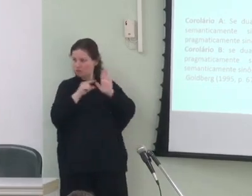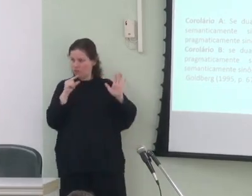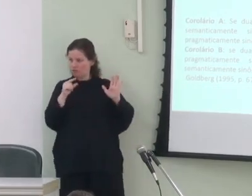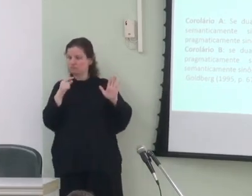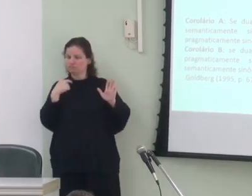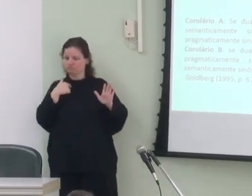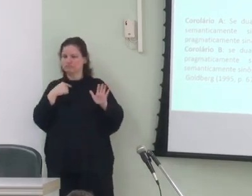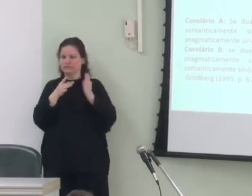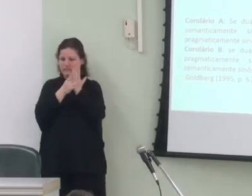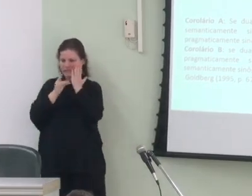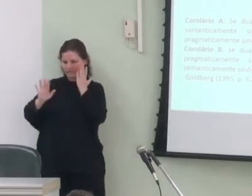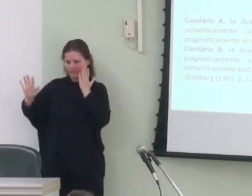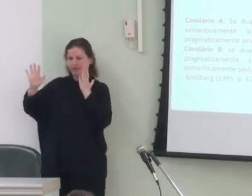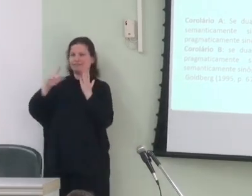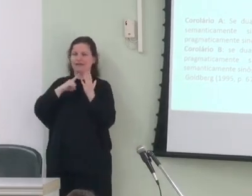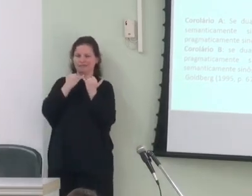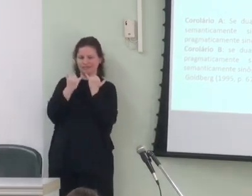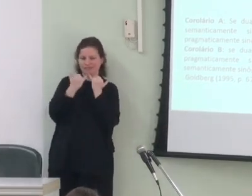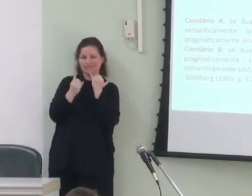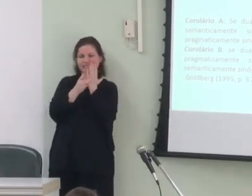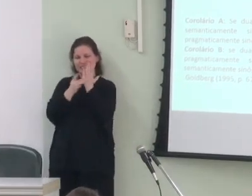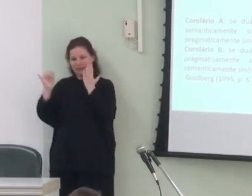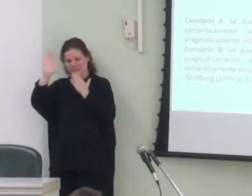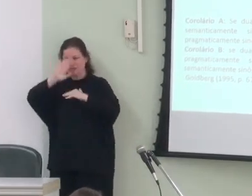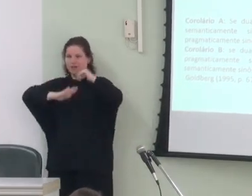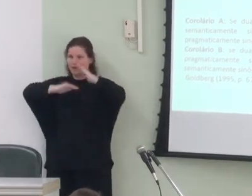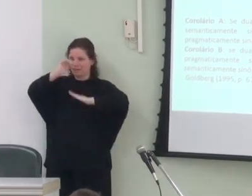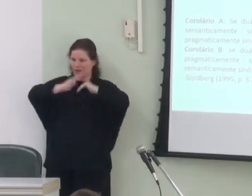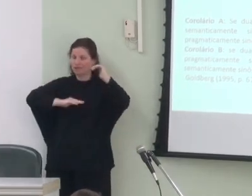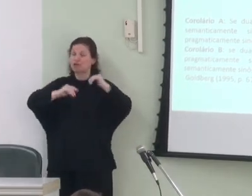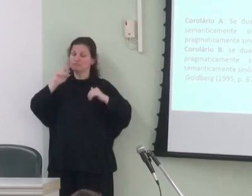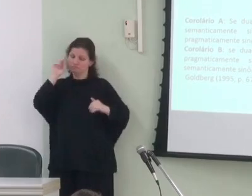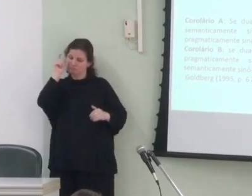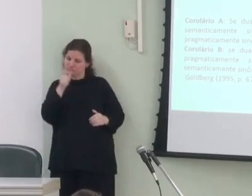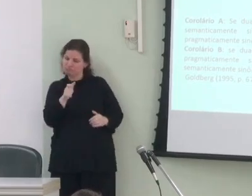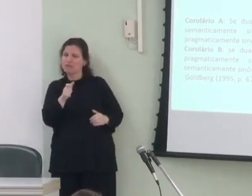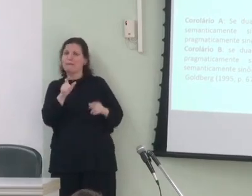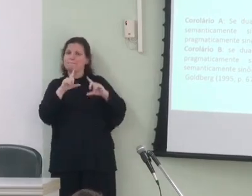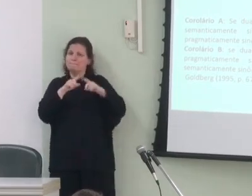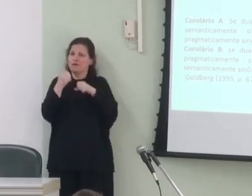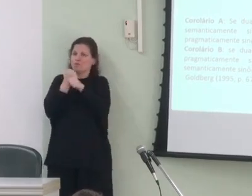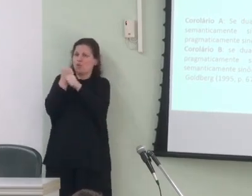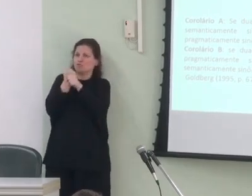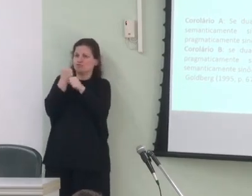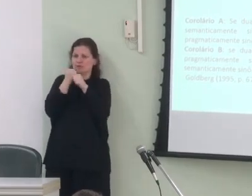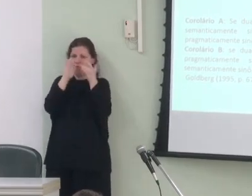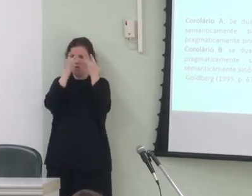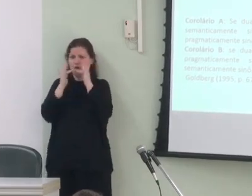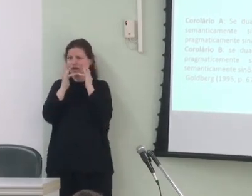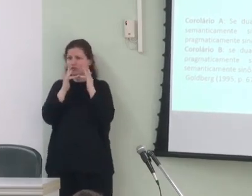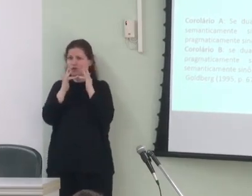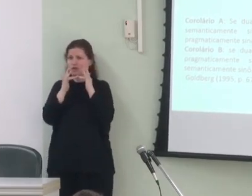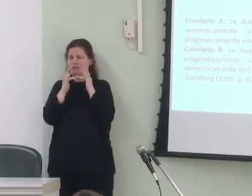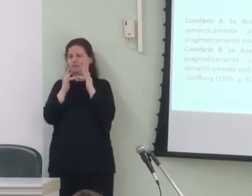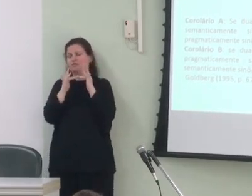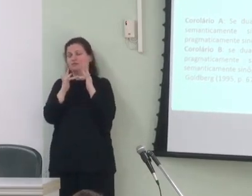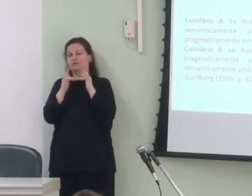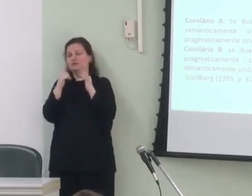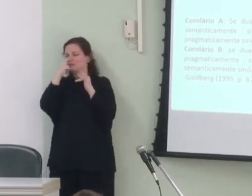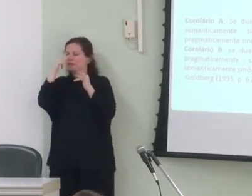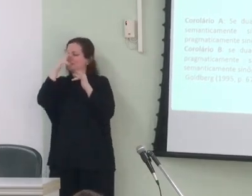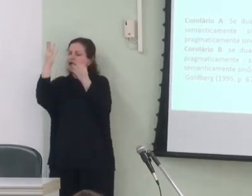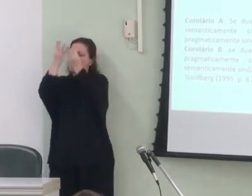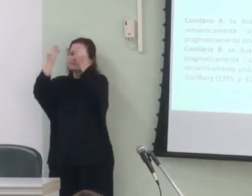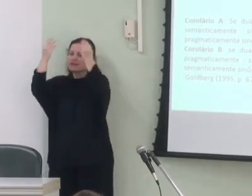da similaridade semântica e pragmática observada entre microconstruções conectoras que em termos de abstração